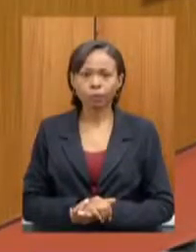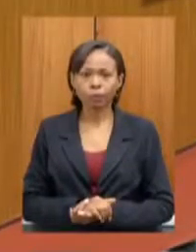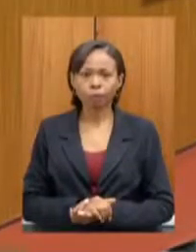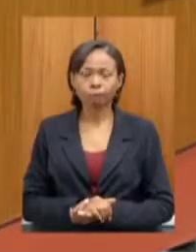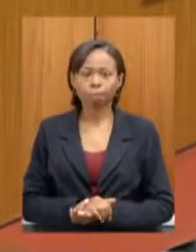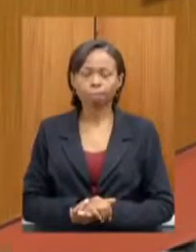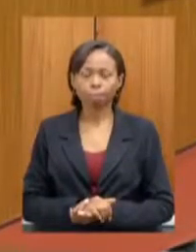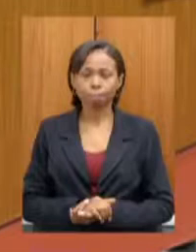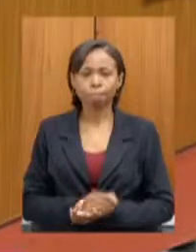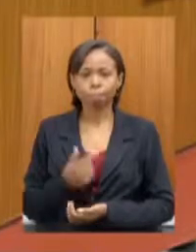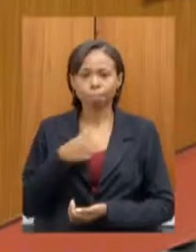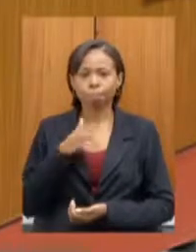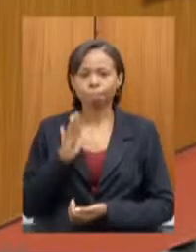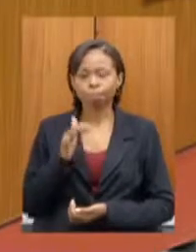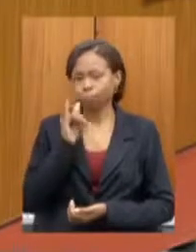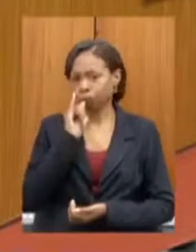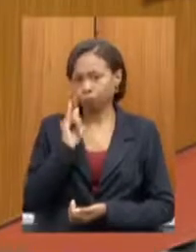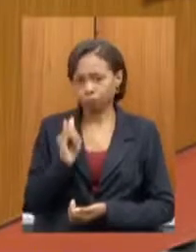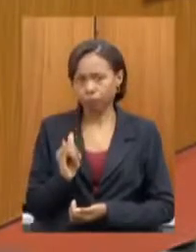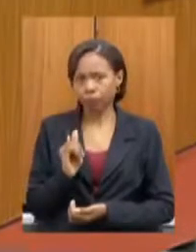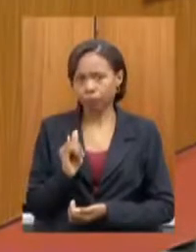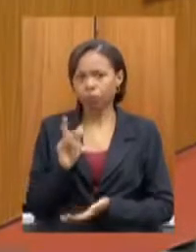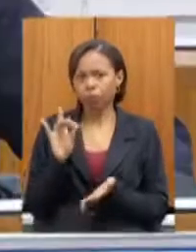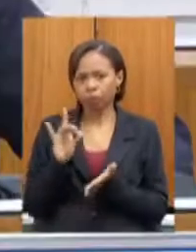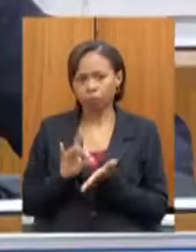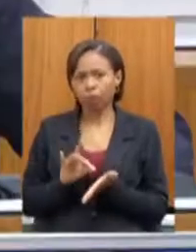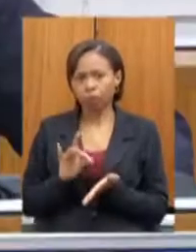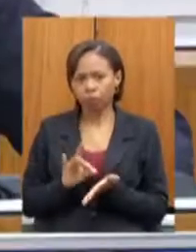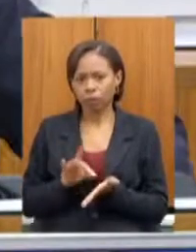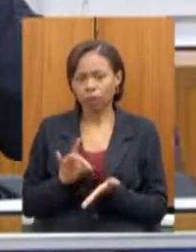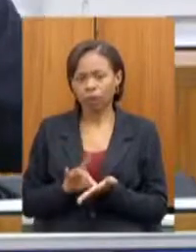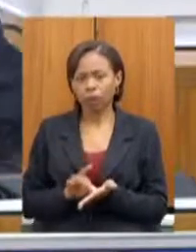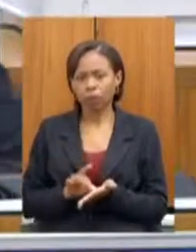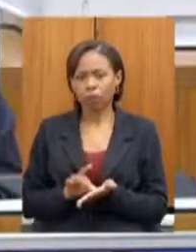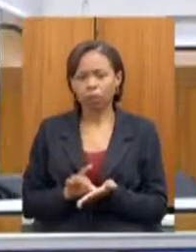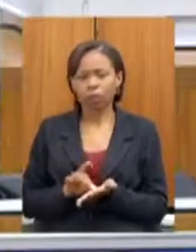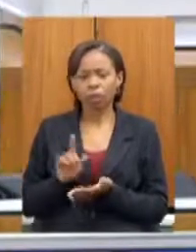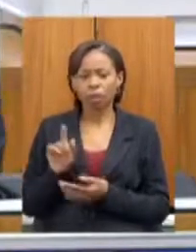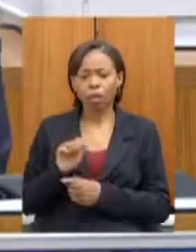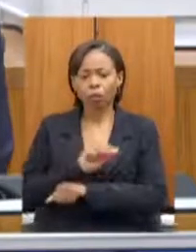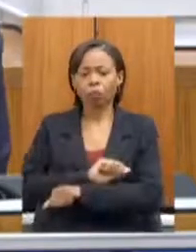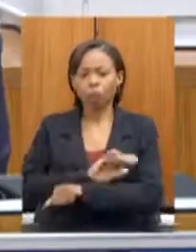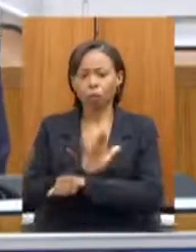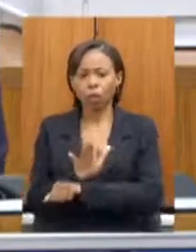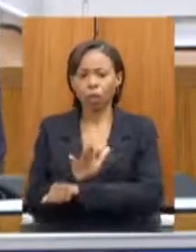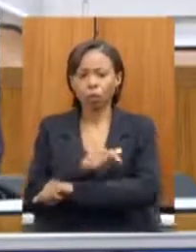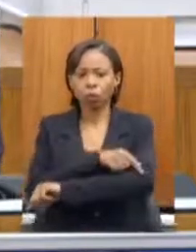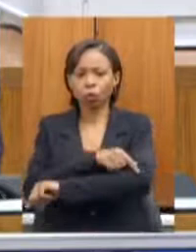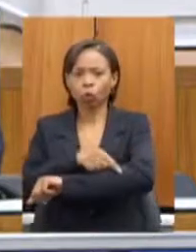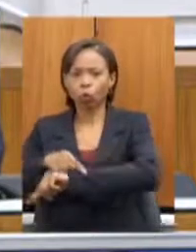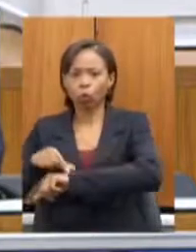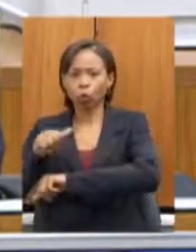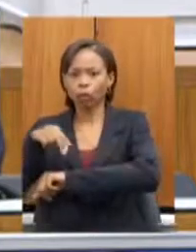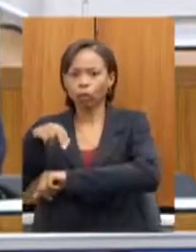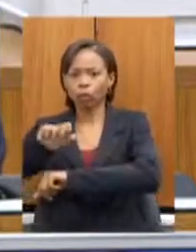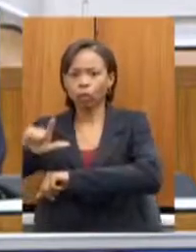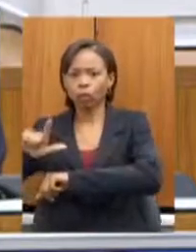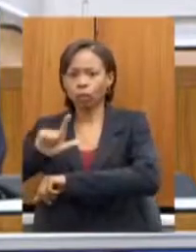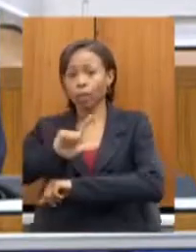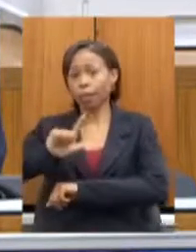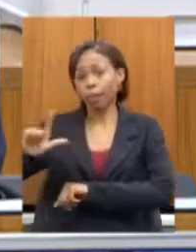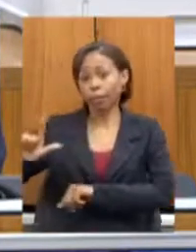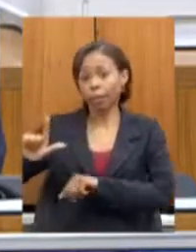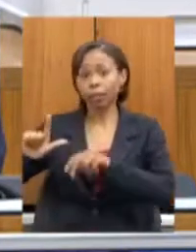como eu disse deputado realmente o anel de Montes Claros o anel leste e norte ele